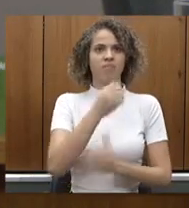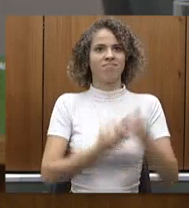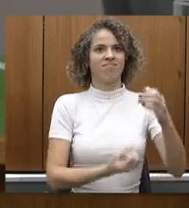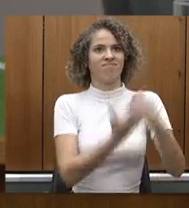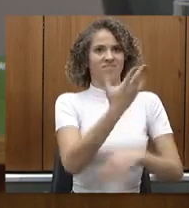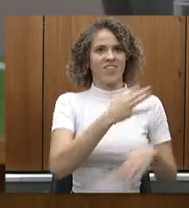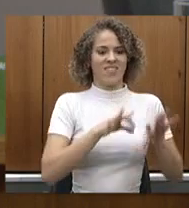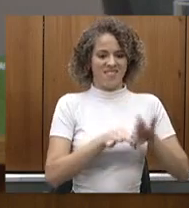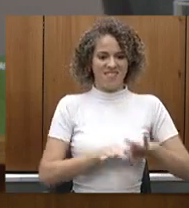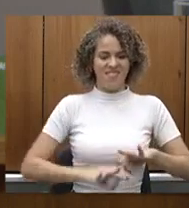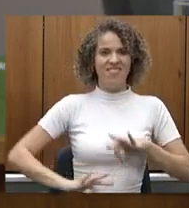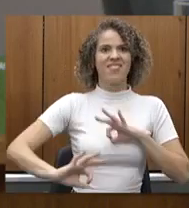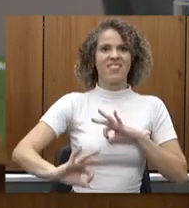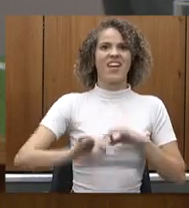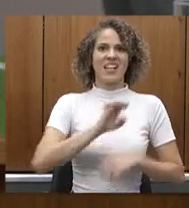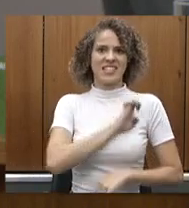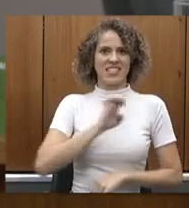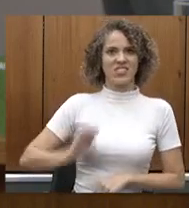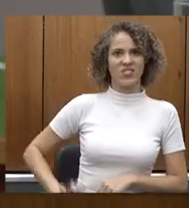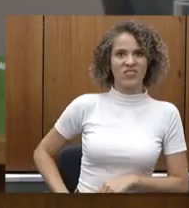hemodiálise com recurso estadual